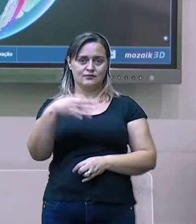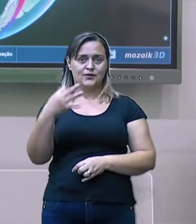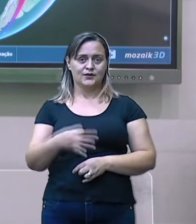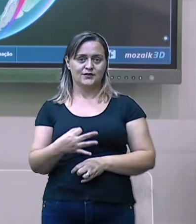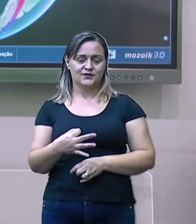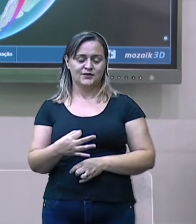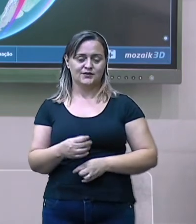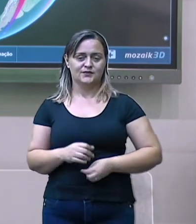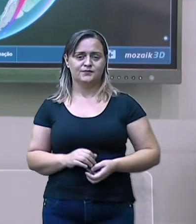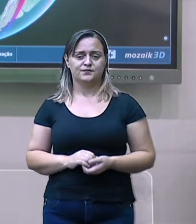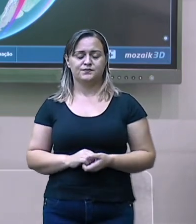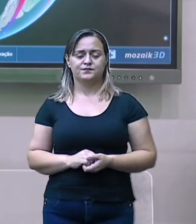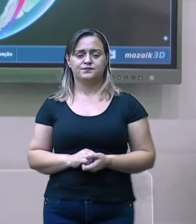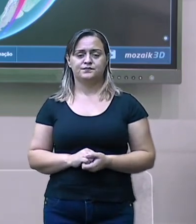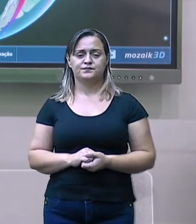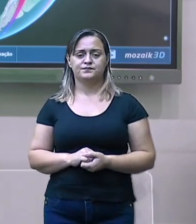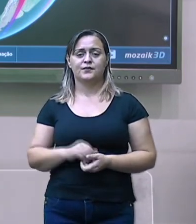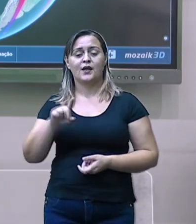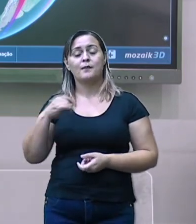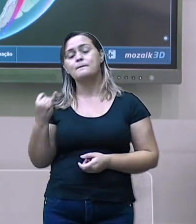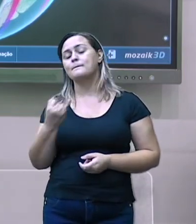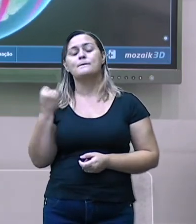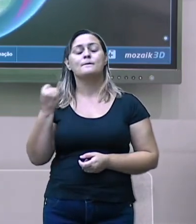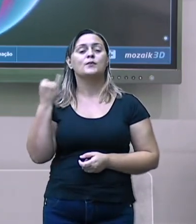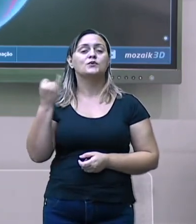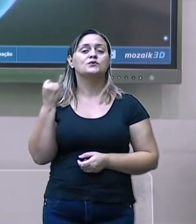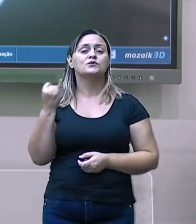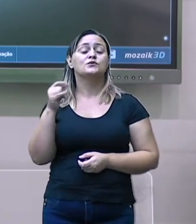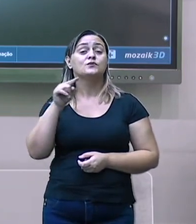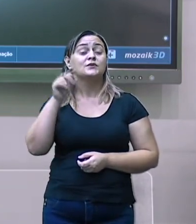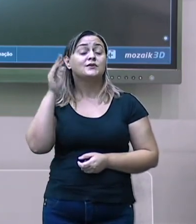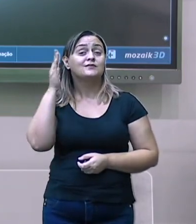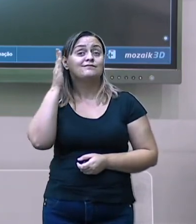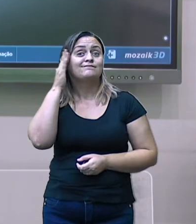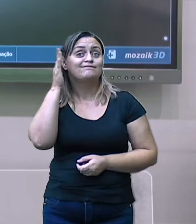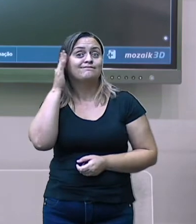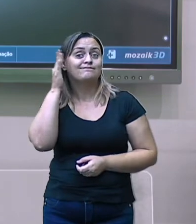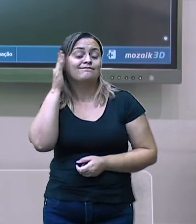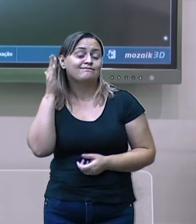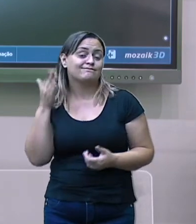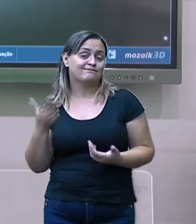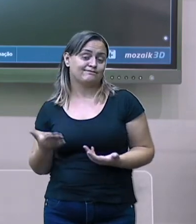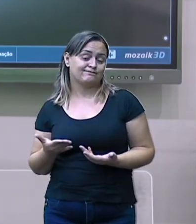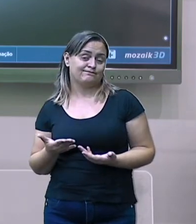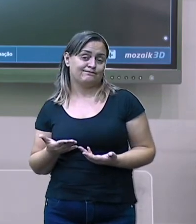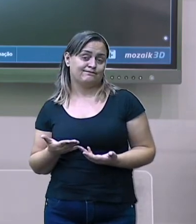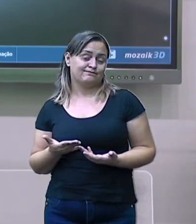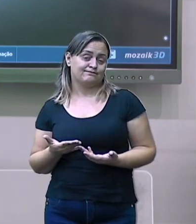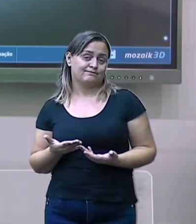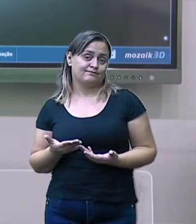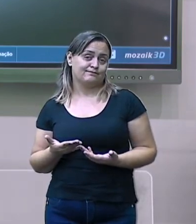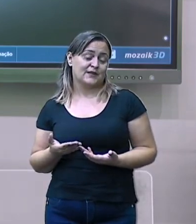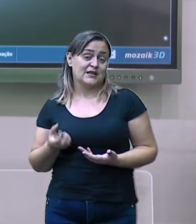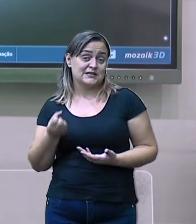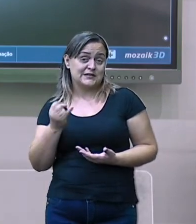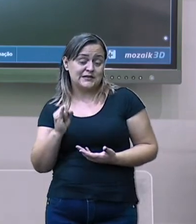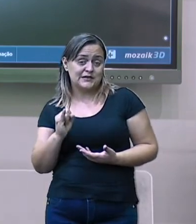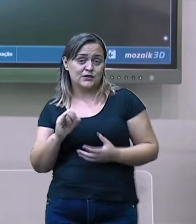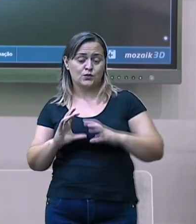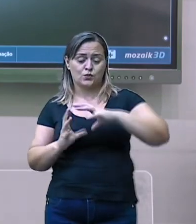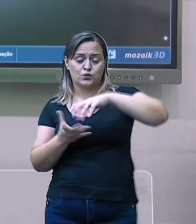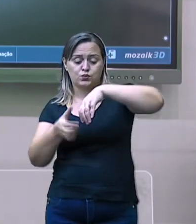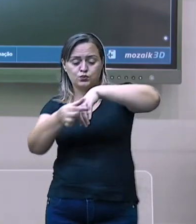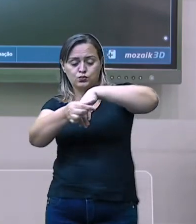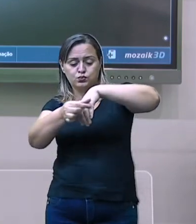E é importante você entender. Quanto mais longe do Equador,